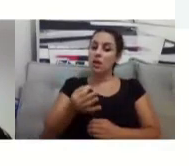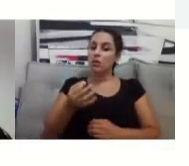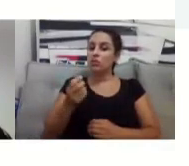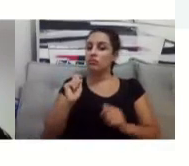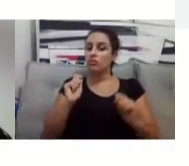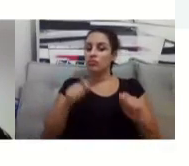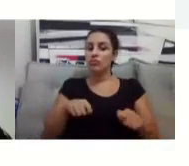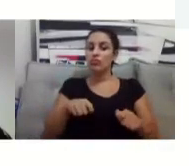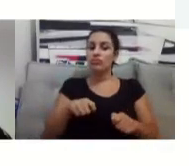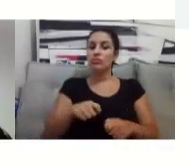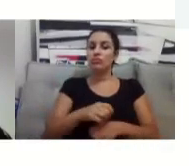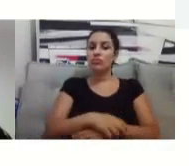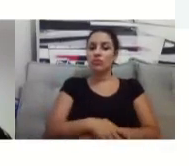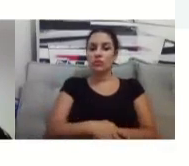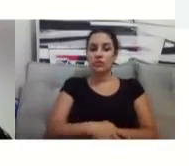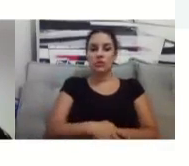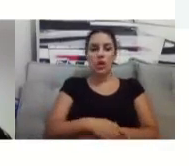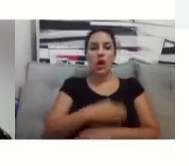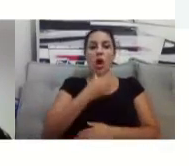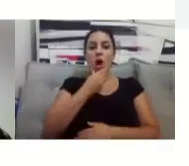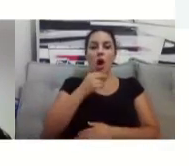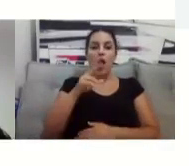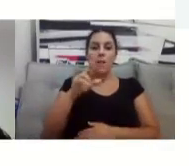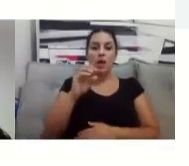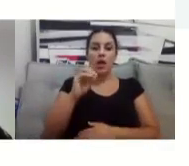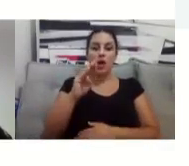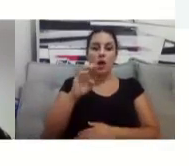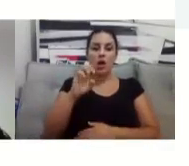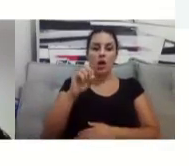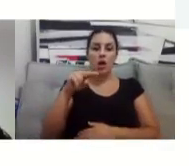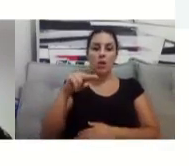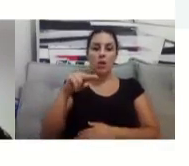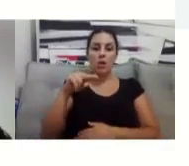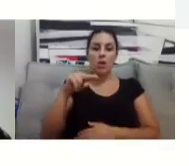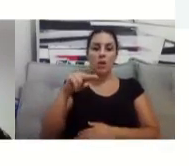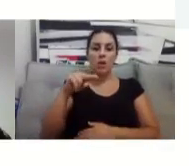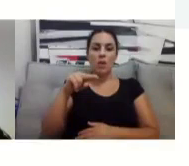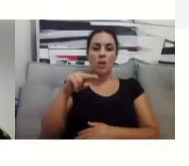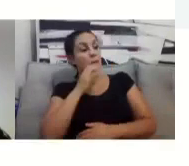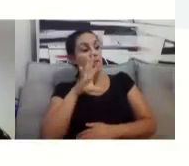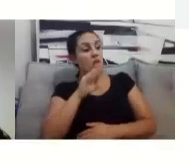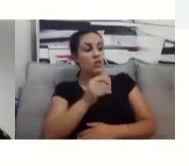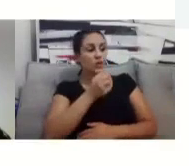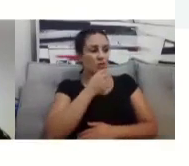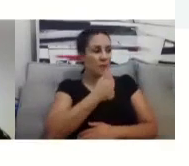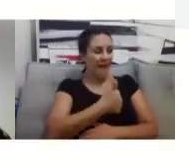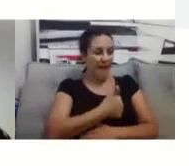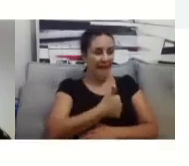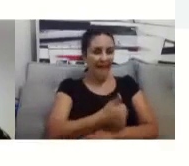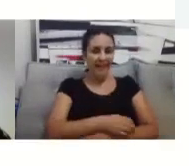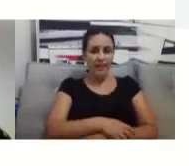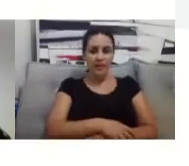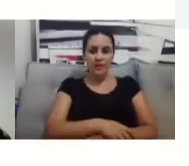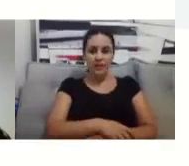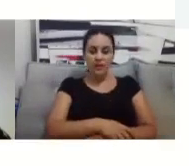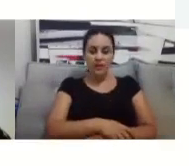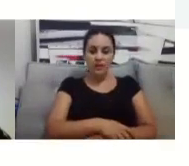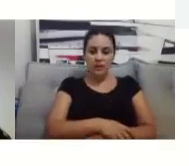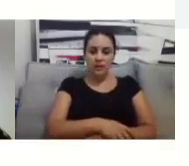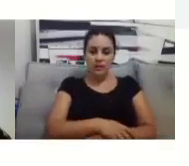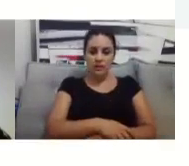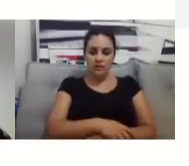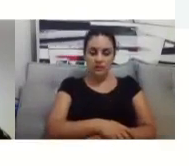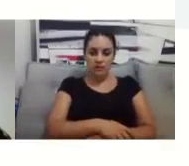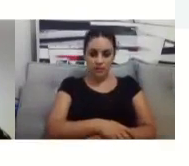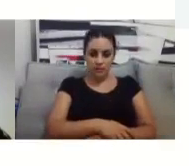Oi, boa noite. Oi, Robson. Tudo bem? Boa noite. Tudo bem. Você falou